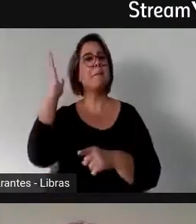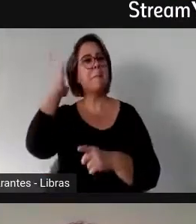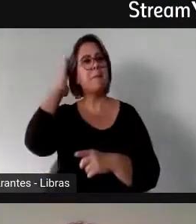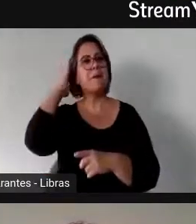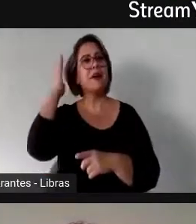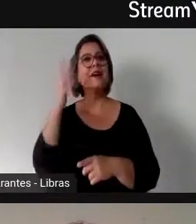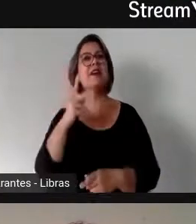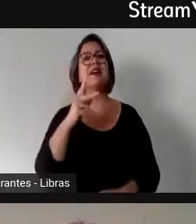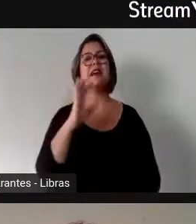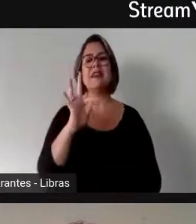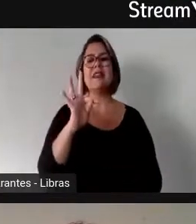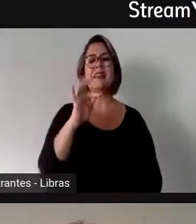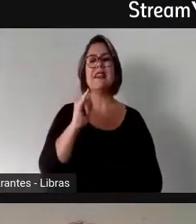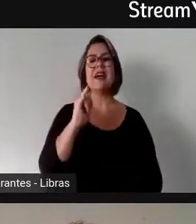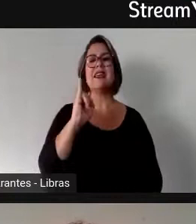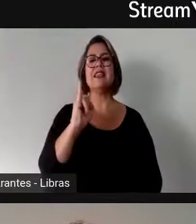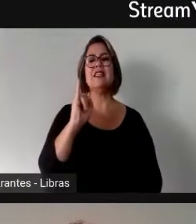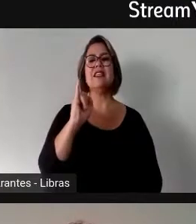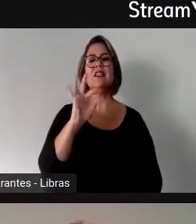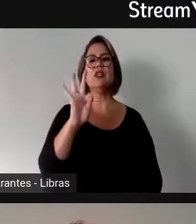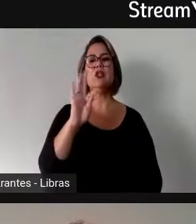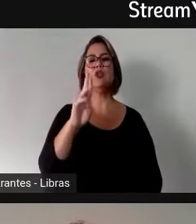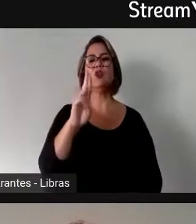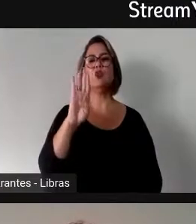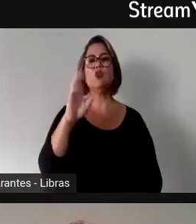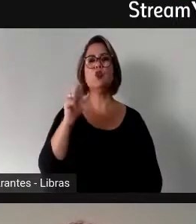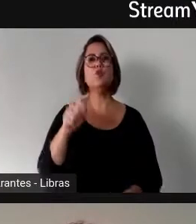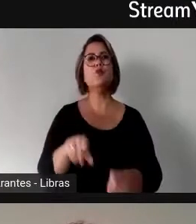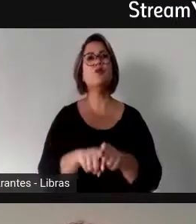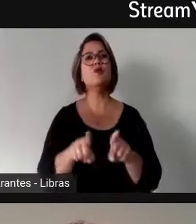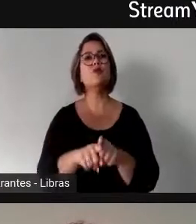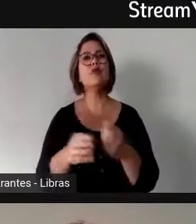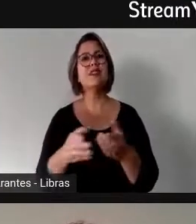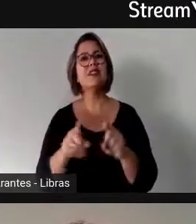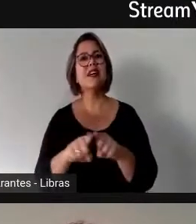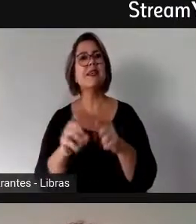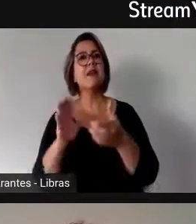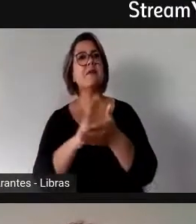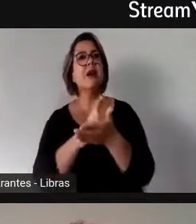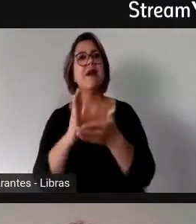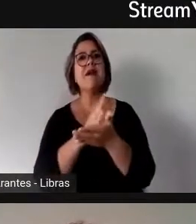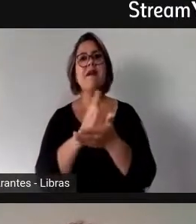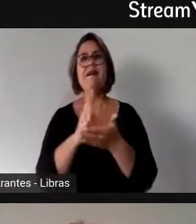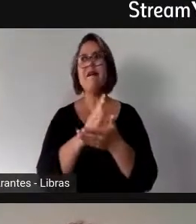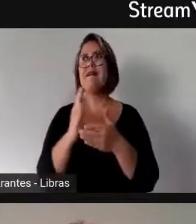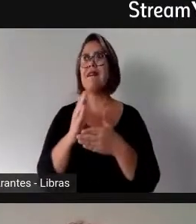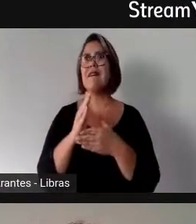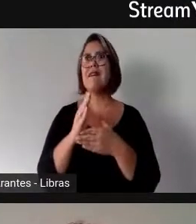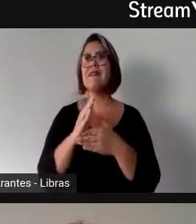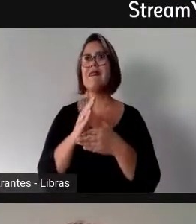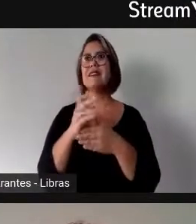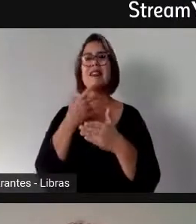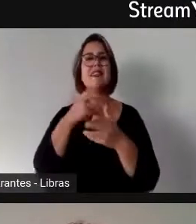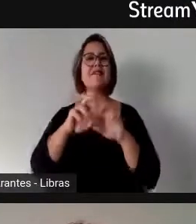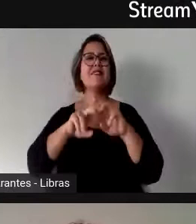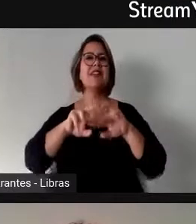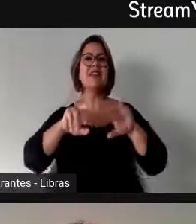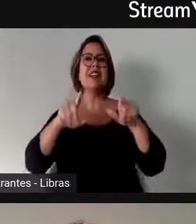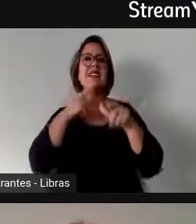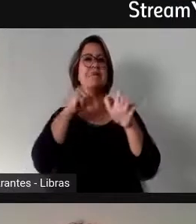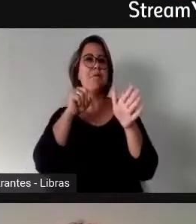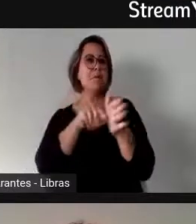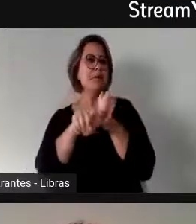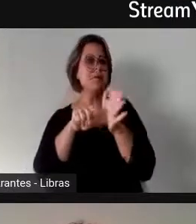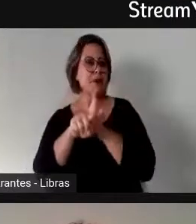Itaituba, também acompanham. e temos aqui alguns diversos questionamentos. Vamos